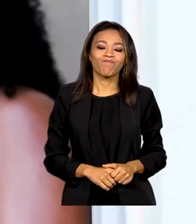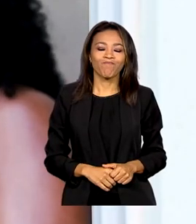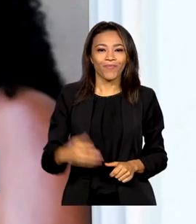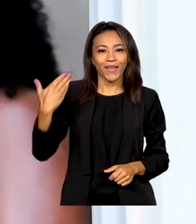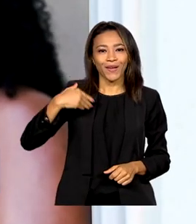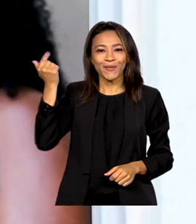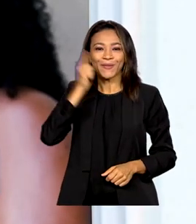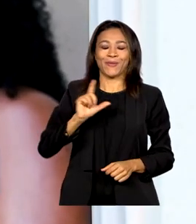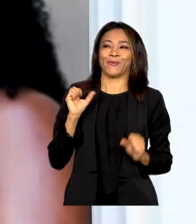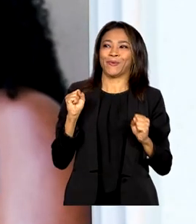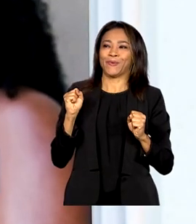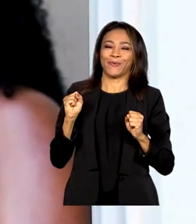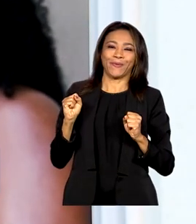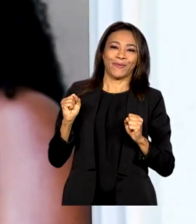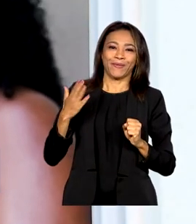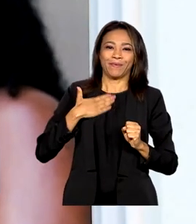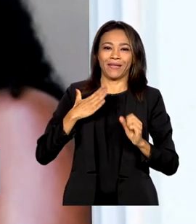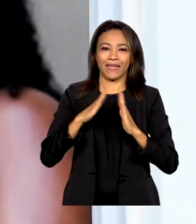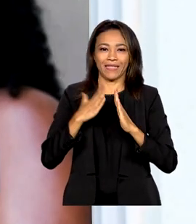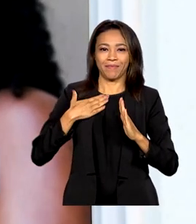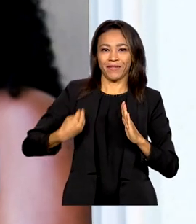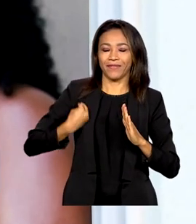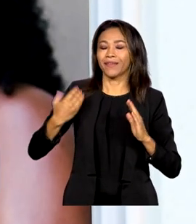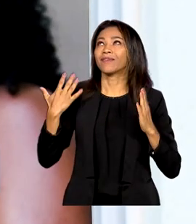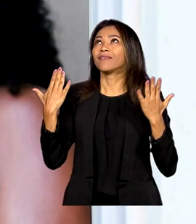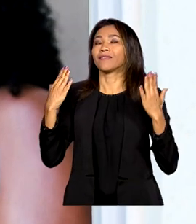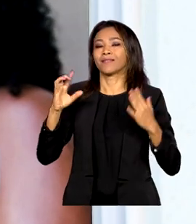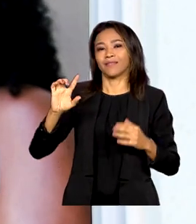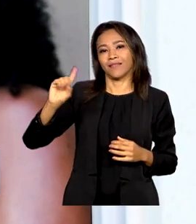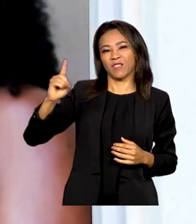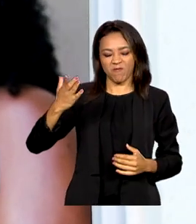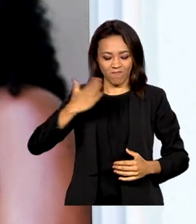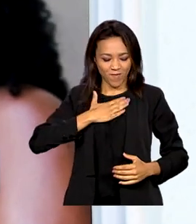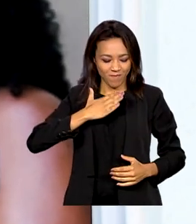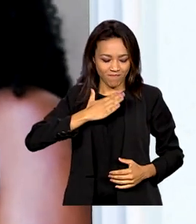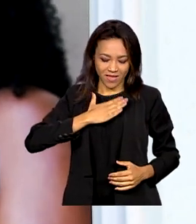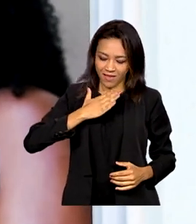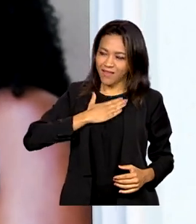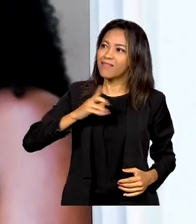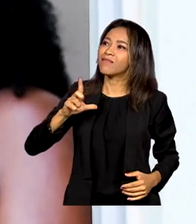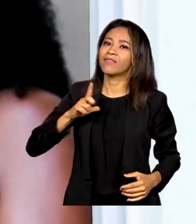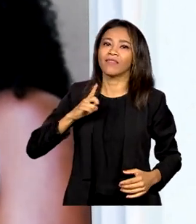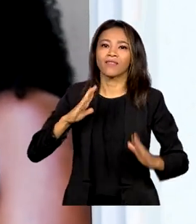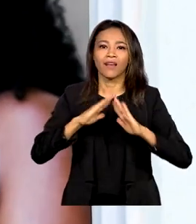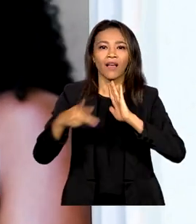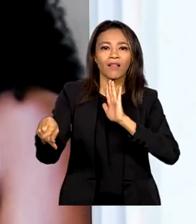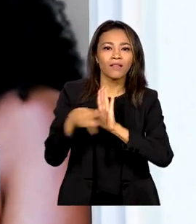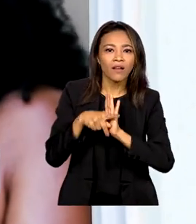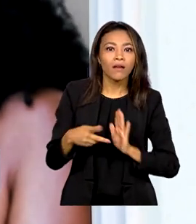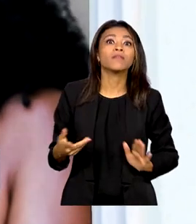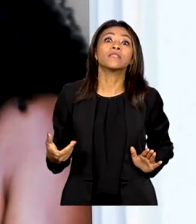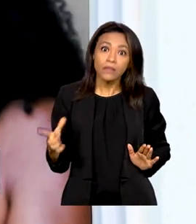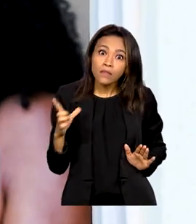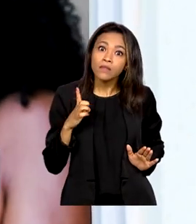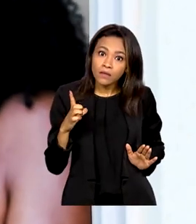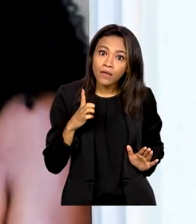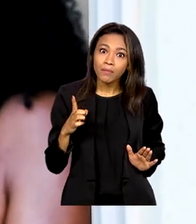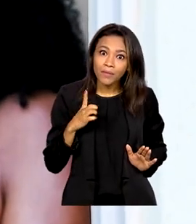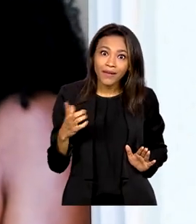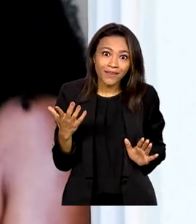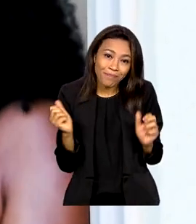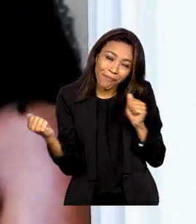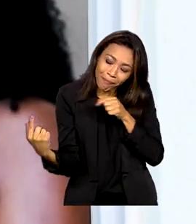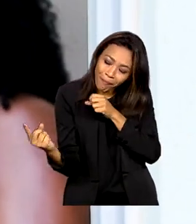Fui contemplada na minha casa, minha vida. Graças a Deus, você pode bater no peito e dizer que eu tenho minha casa própria. E, além do mais, estou pertinho da minha